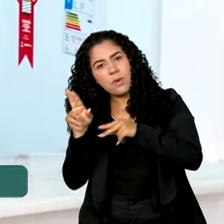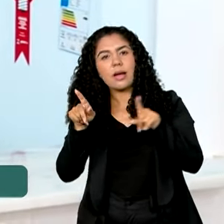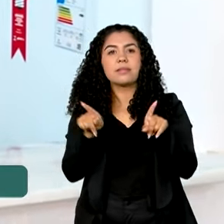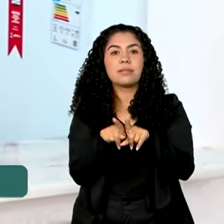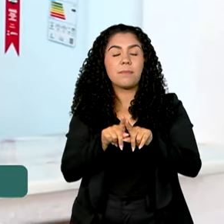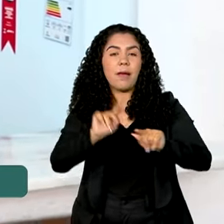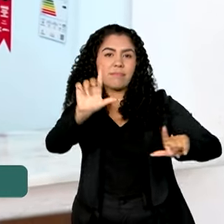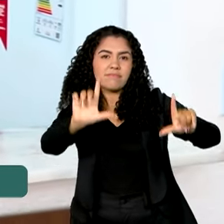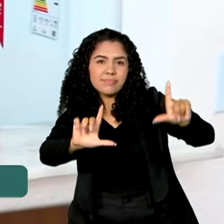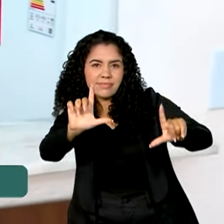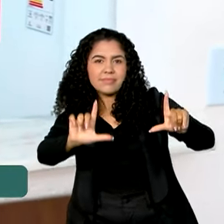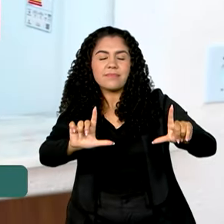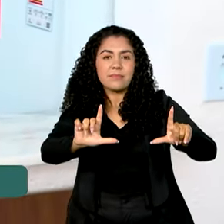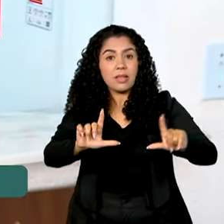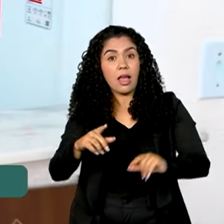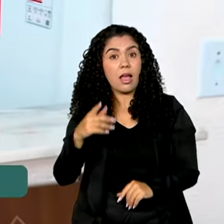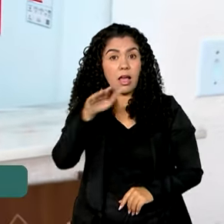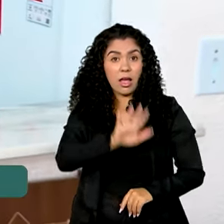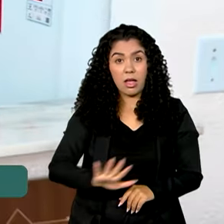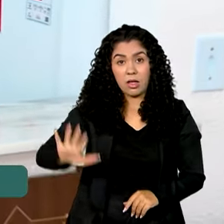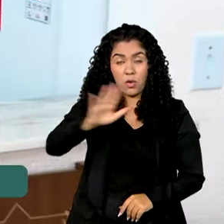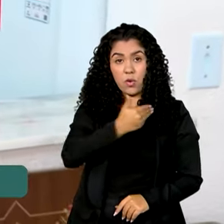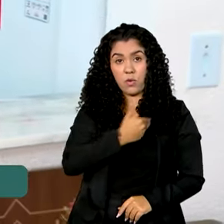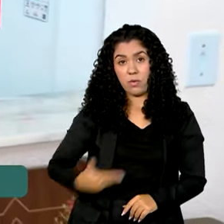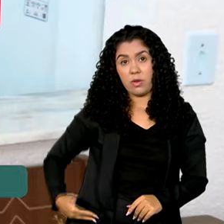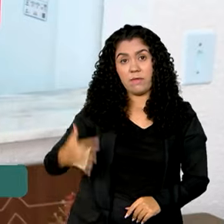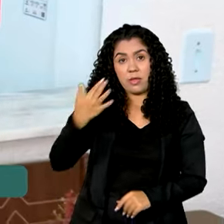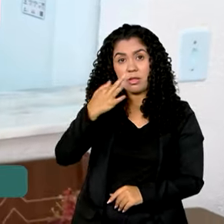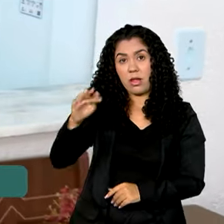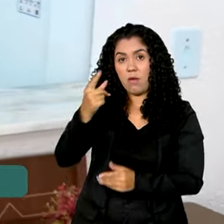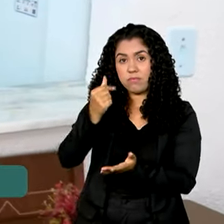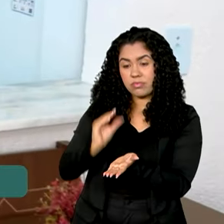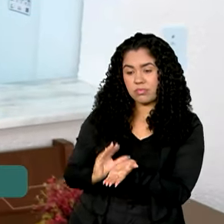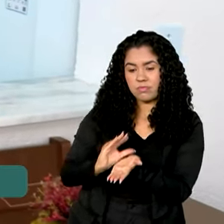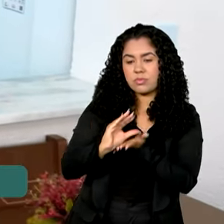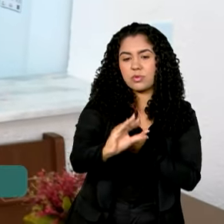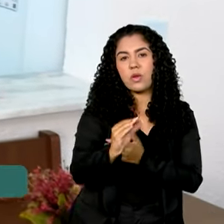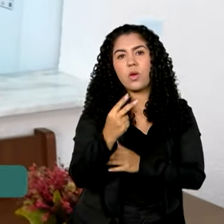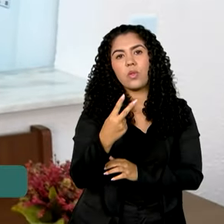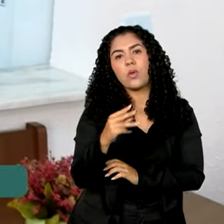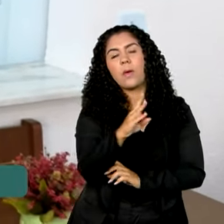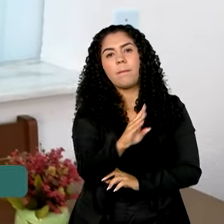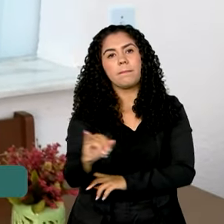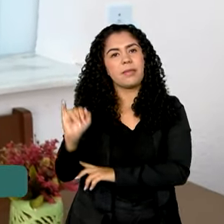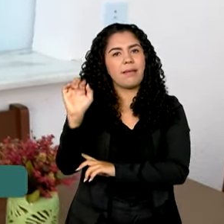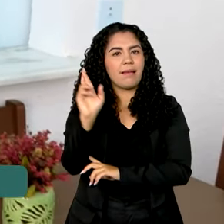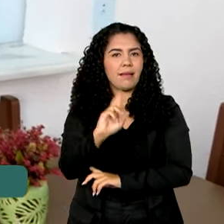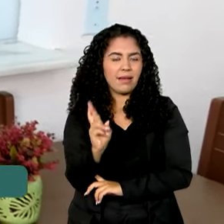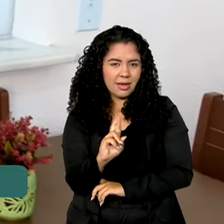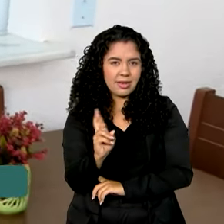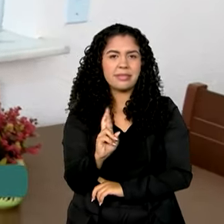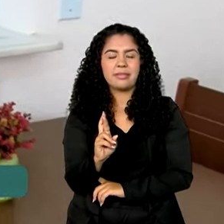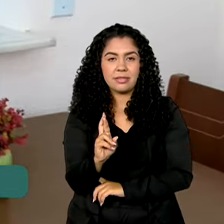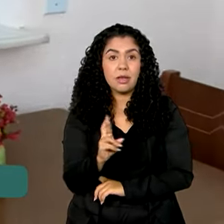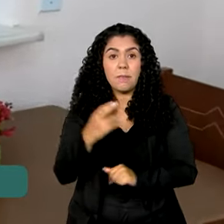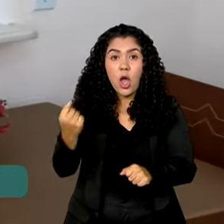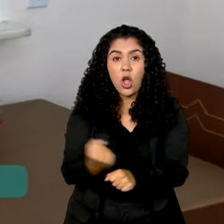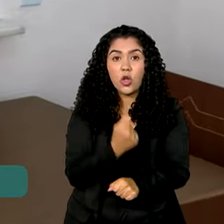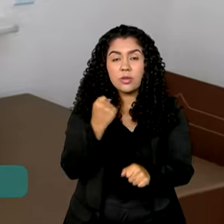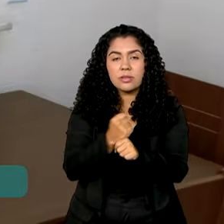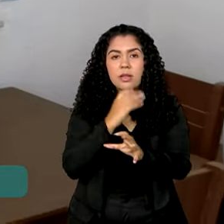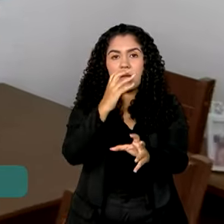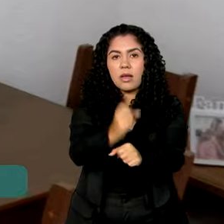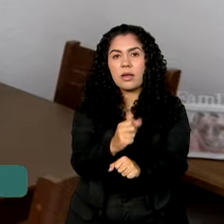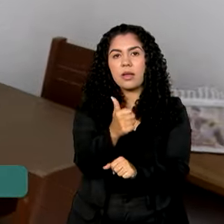estar. Em todo o Ceará, o governo federal está investindo cerca de 2 bilhões de reais na construção de 15